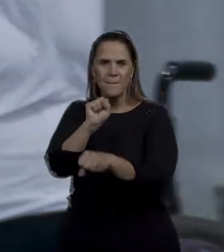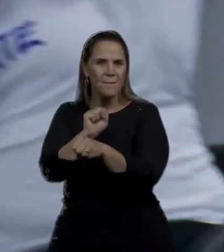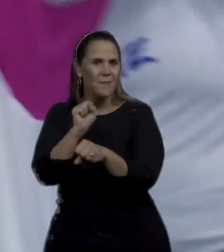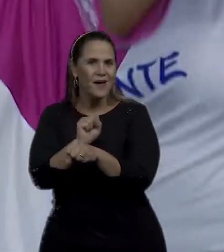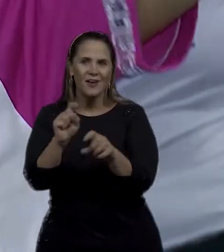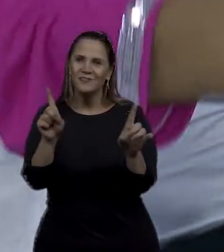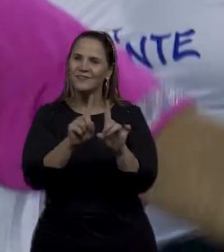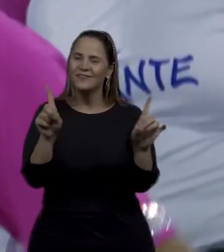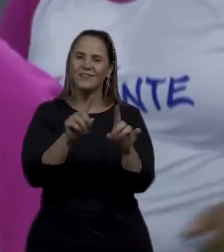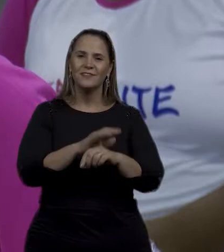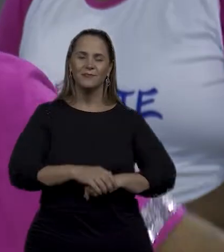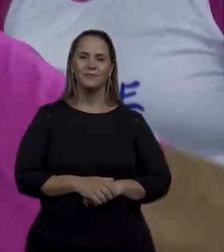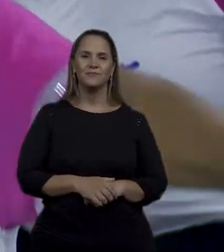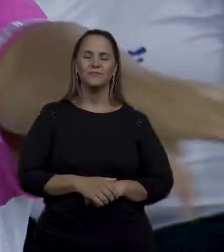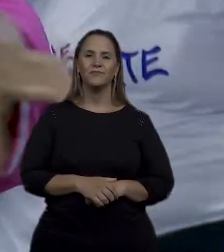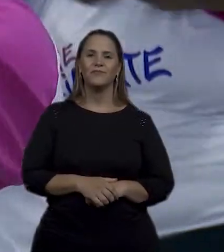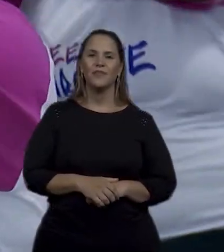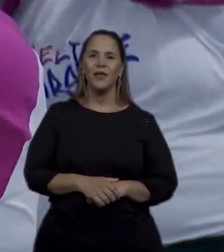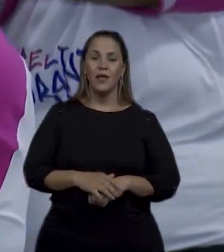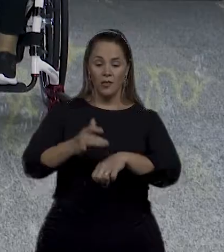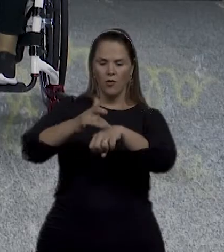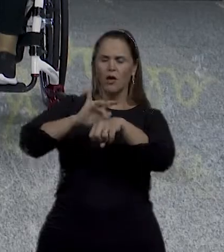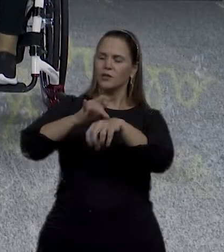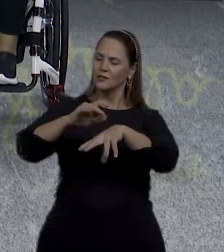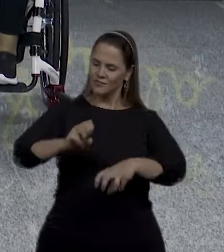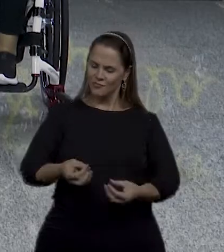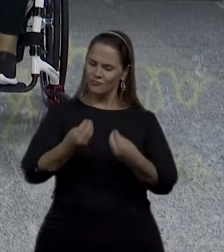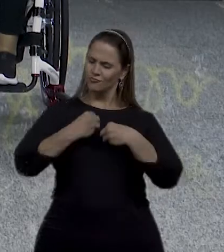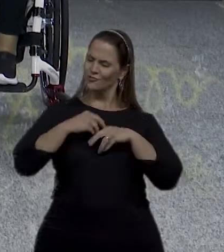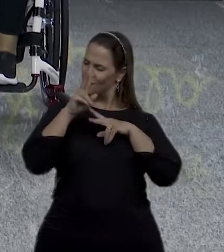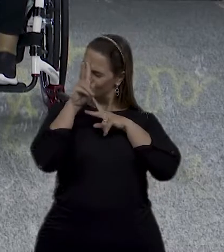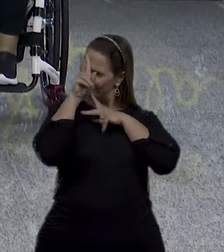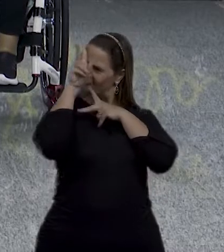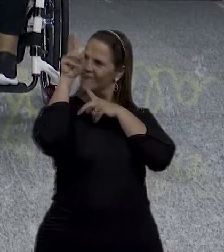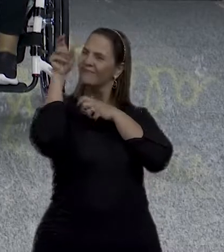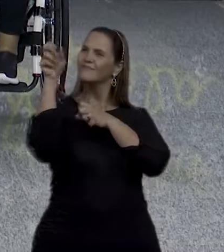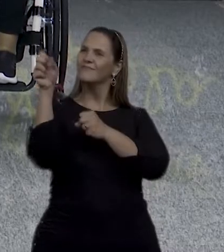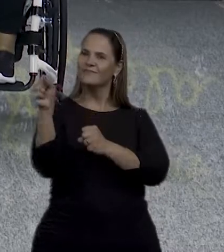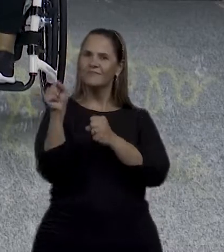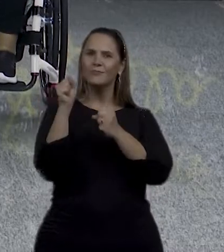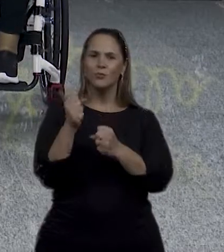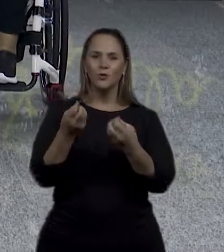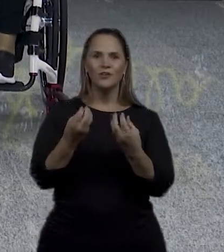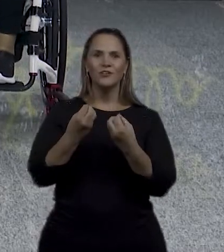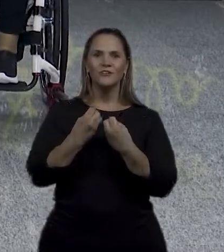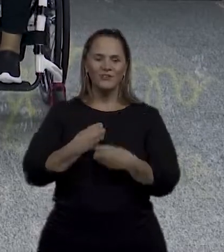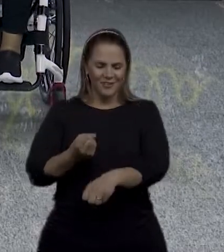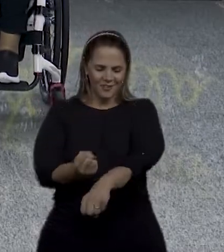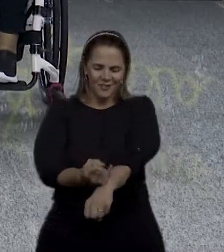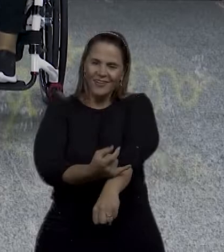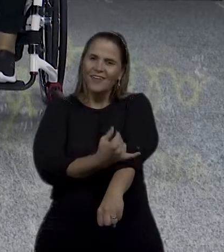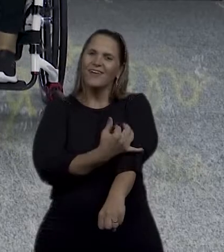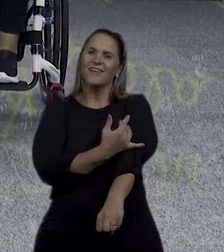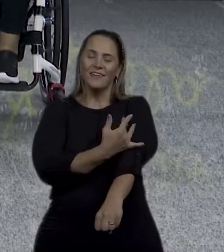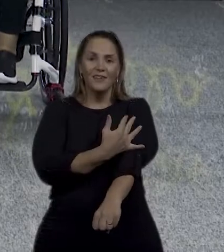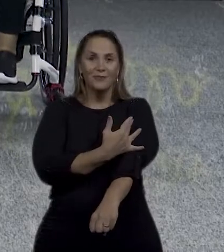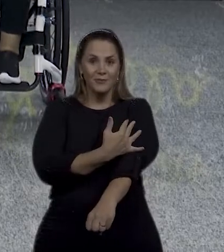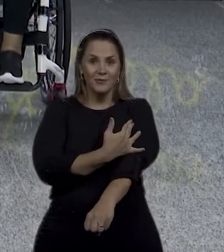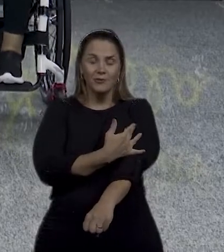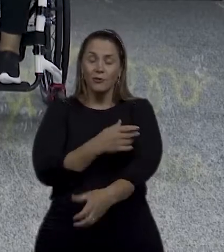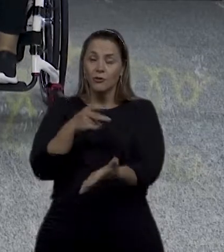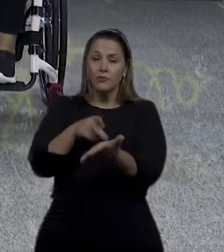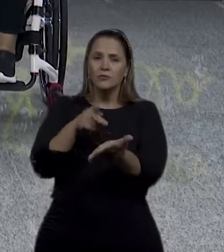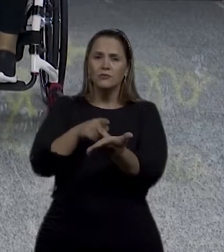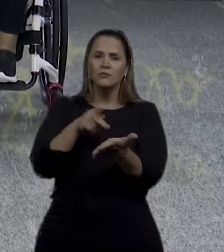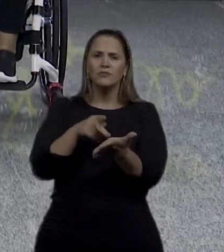A dança, ela tem esse poder, né, de trazer essa coisa. gente fica até arrepiada, porque é uma coisa, assim, que é realmente...